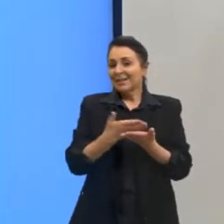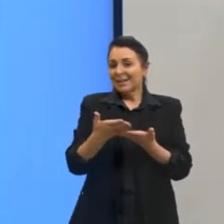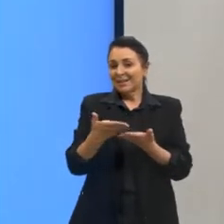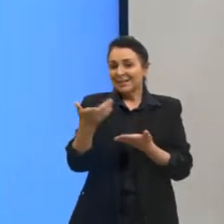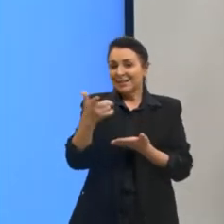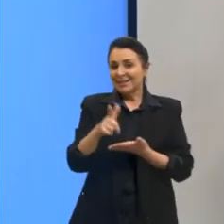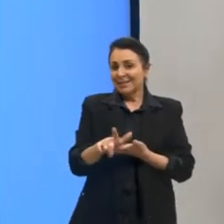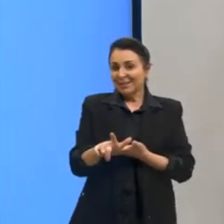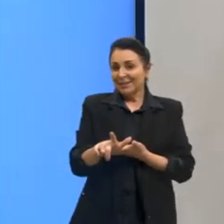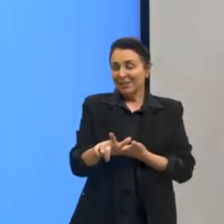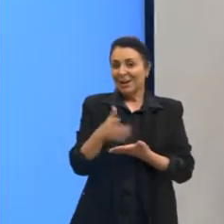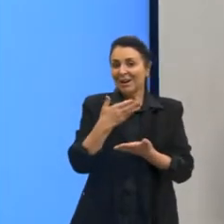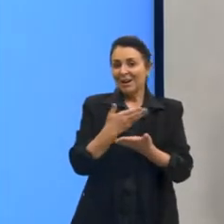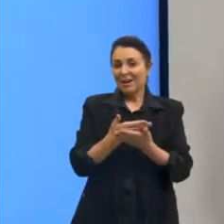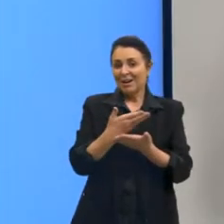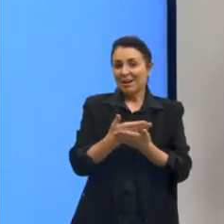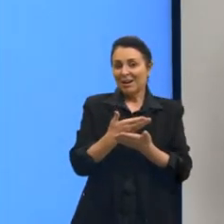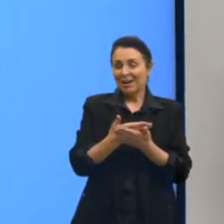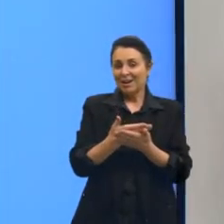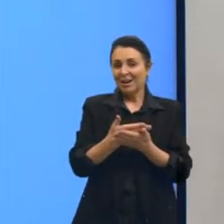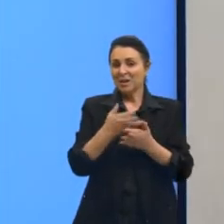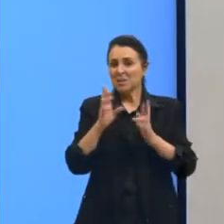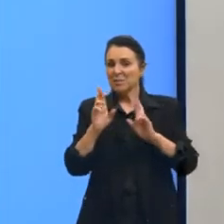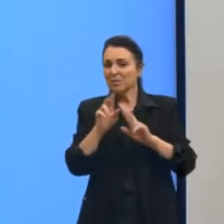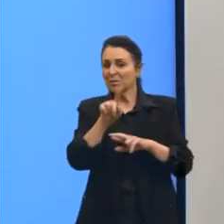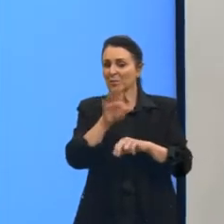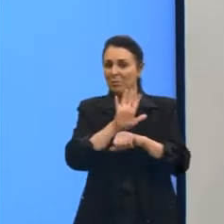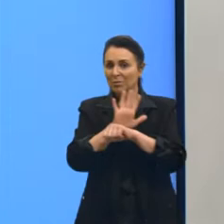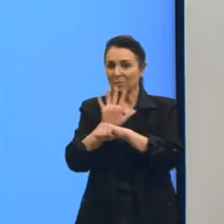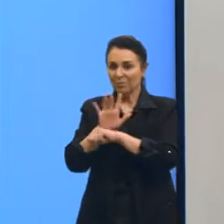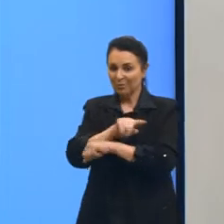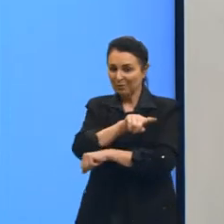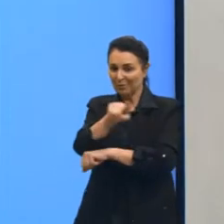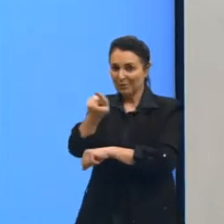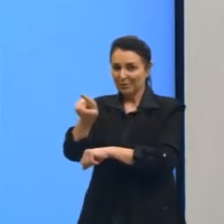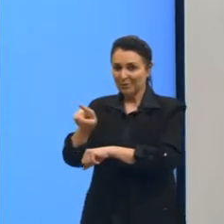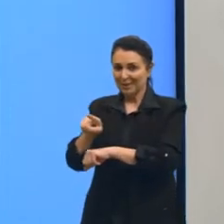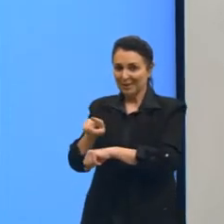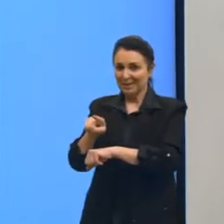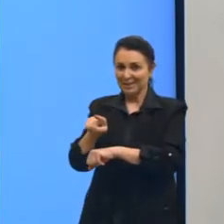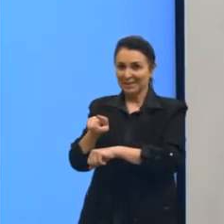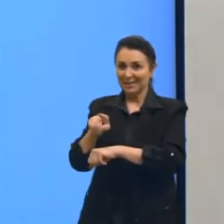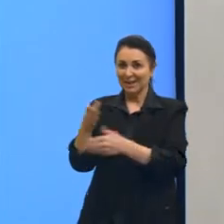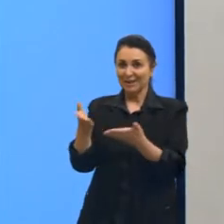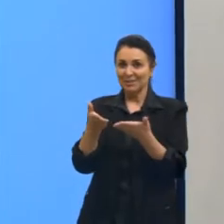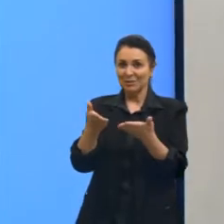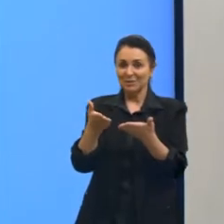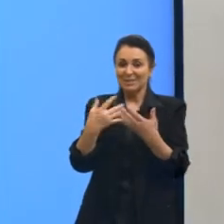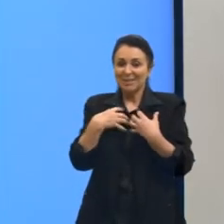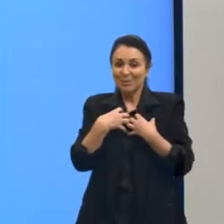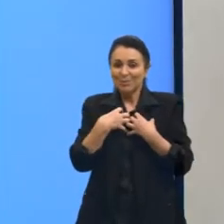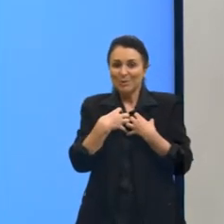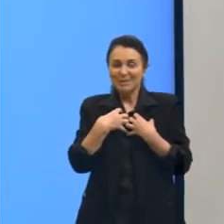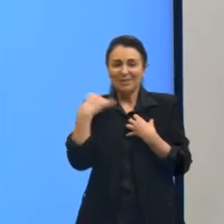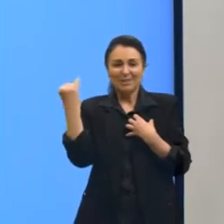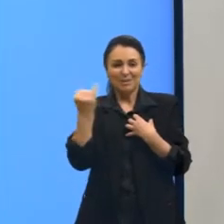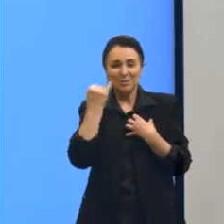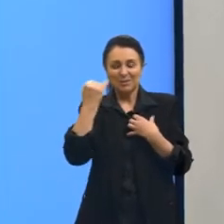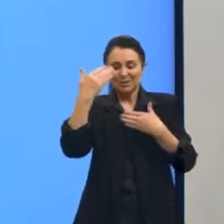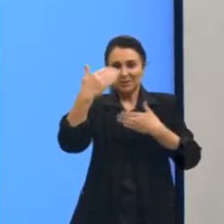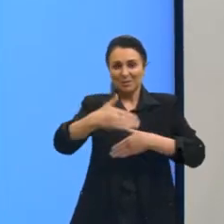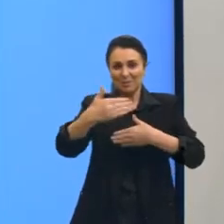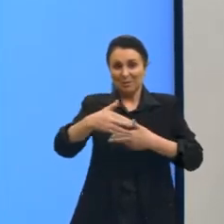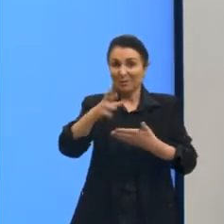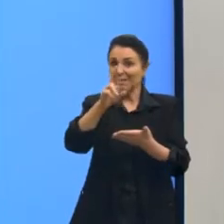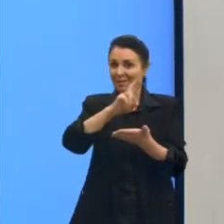jornada aí, espero que vocês gostem, espero que eu consiga ajudar todos vocês nessa parte tão importante aí da prova, que é a